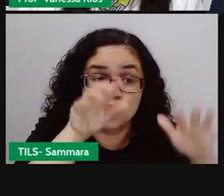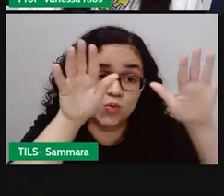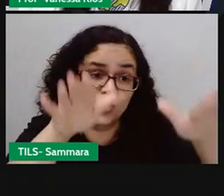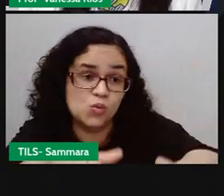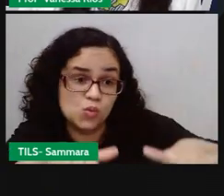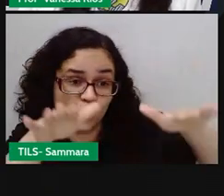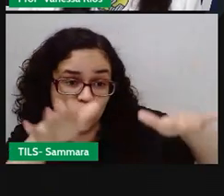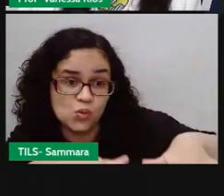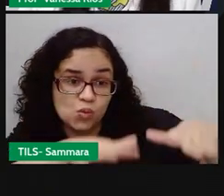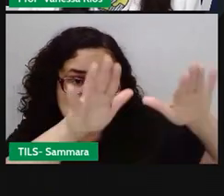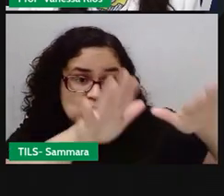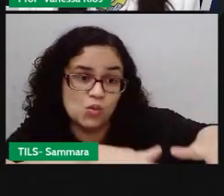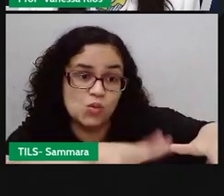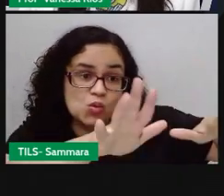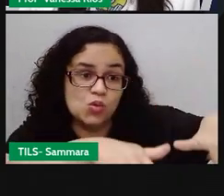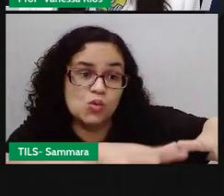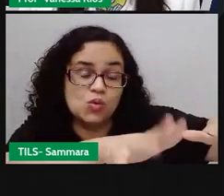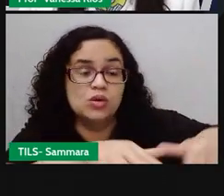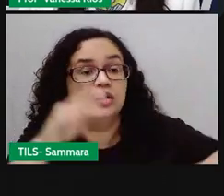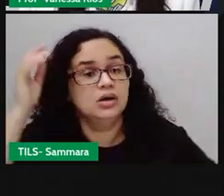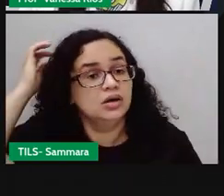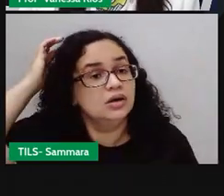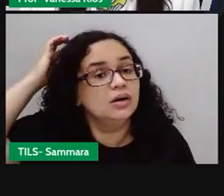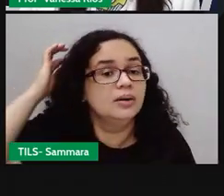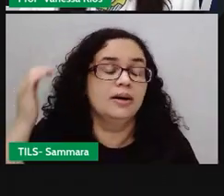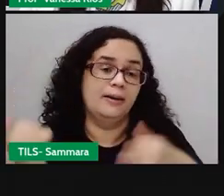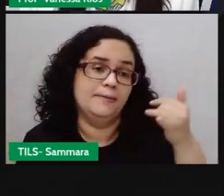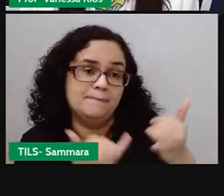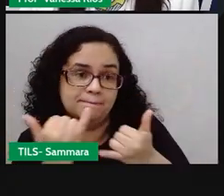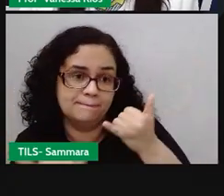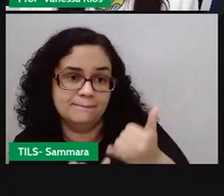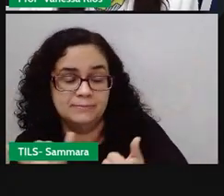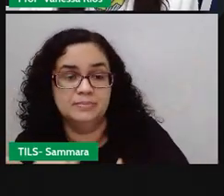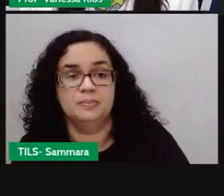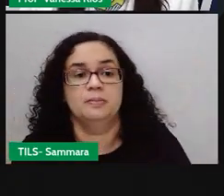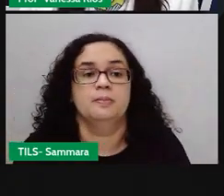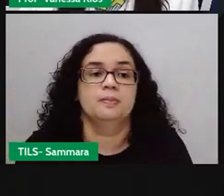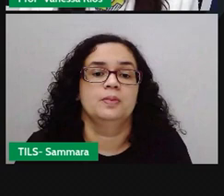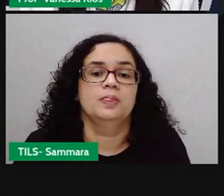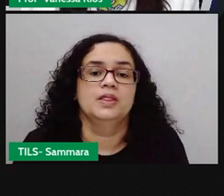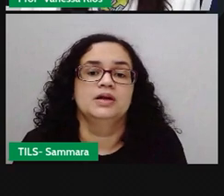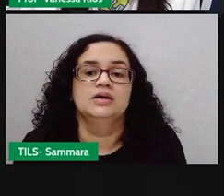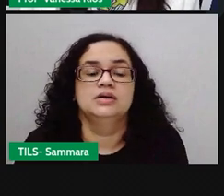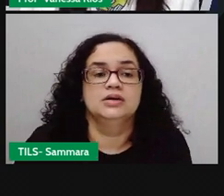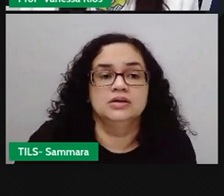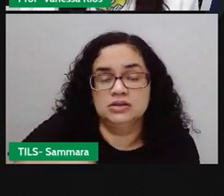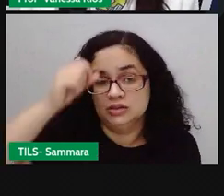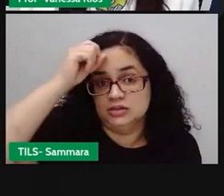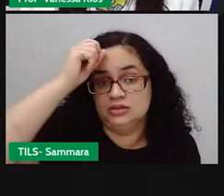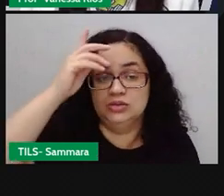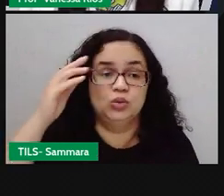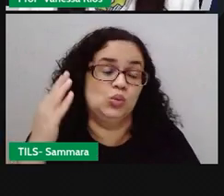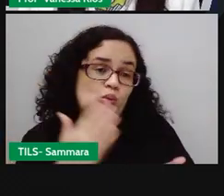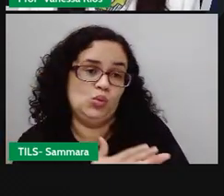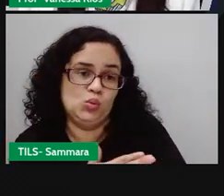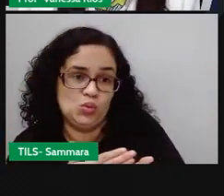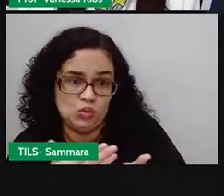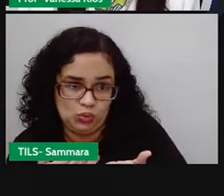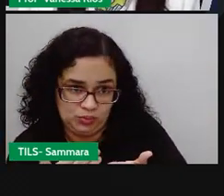bastante com o urubu, se divertiu. E aí a partir disso, ó, a ideia dele começou a entrar